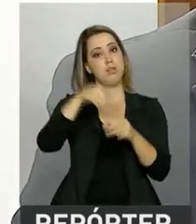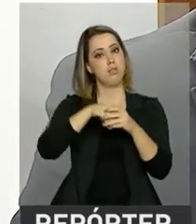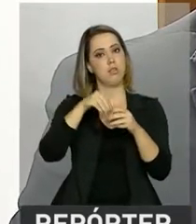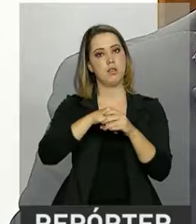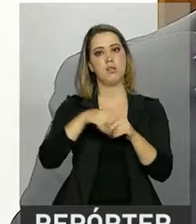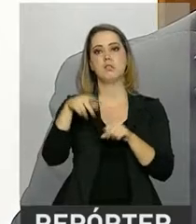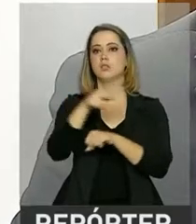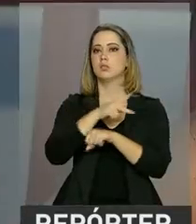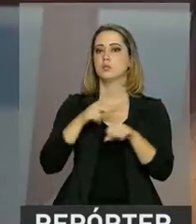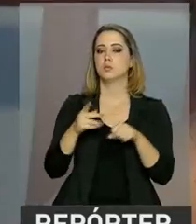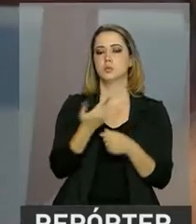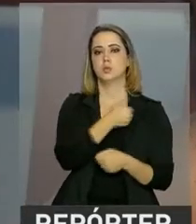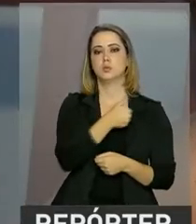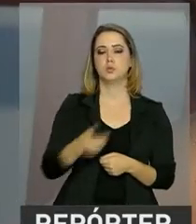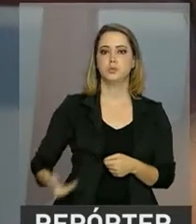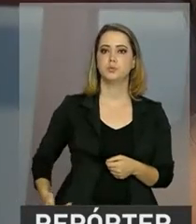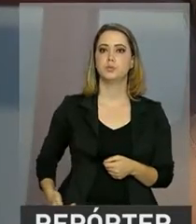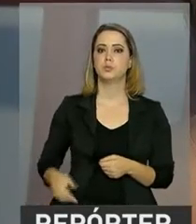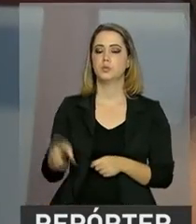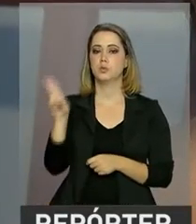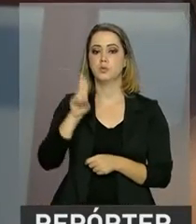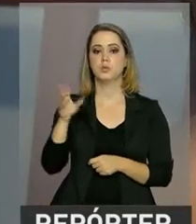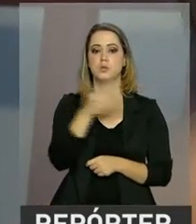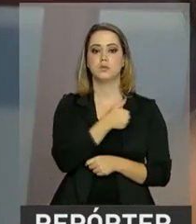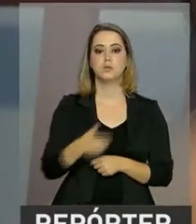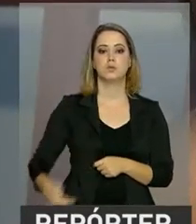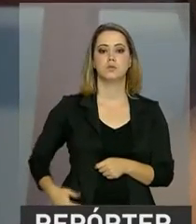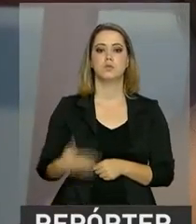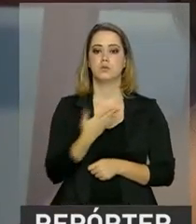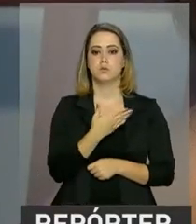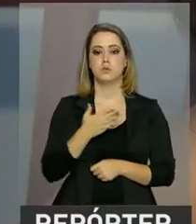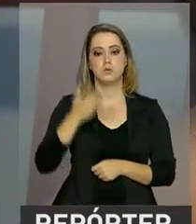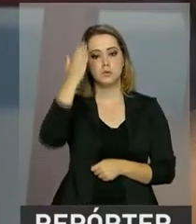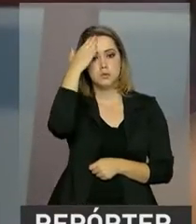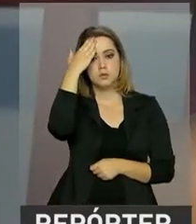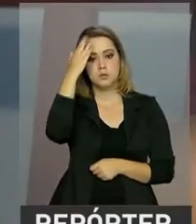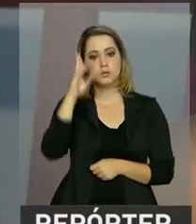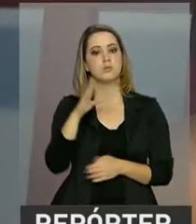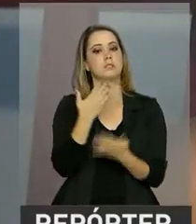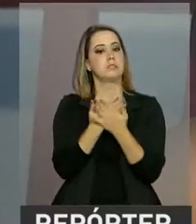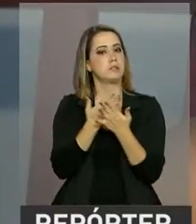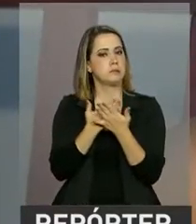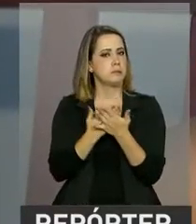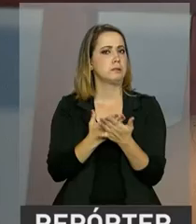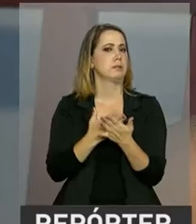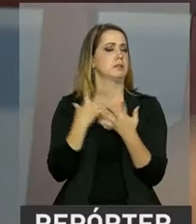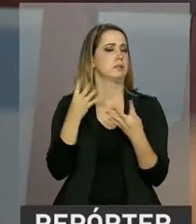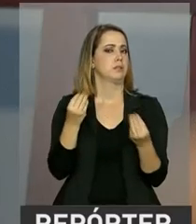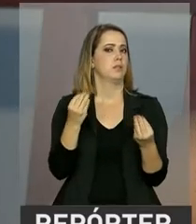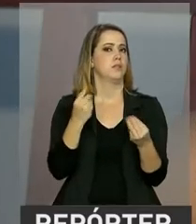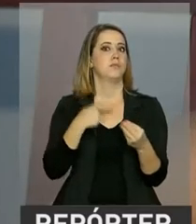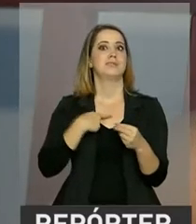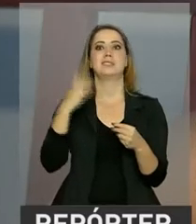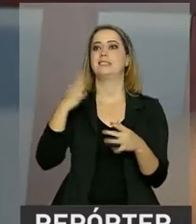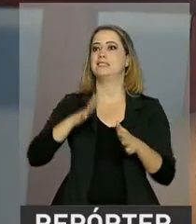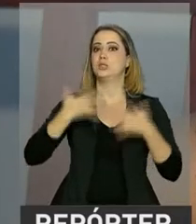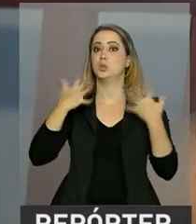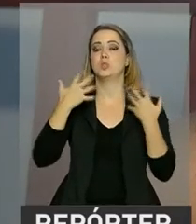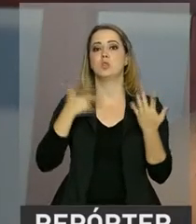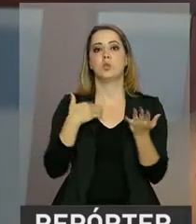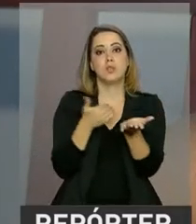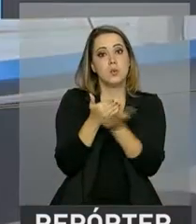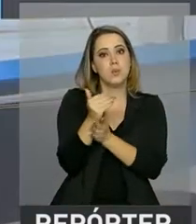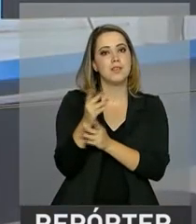nossas universidades públicas. Eu sei que não é um curso fácil, eu sei que vou ter que estudar o dobro que eu já estudei. Só que eu tô muito animada e eu quero